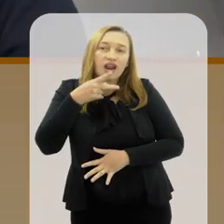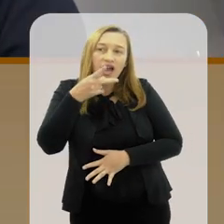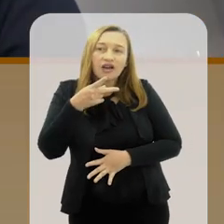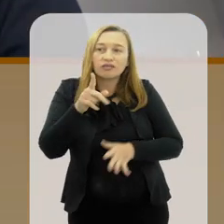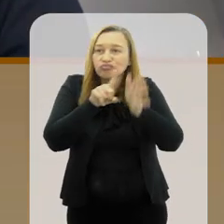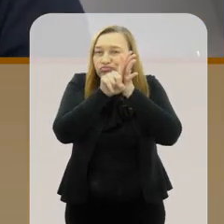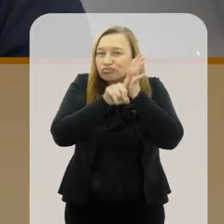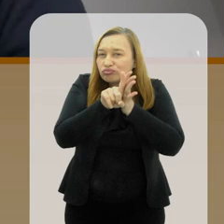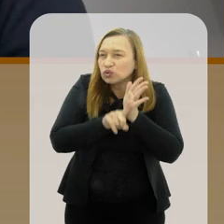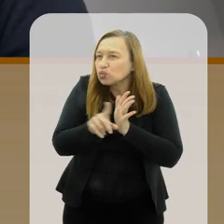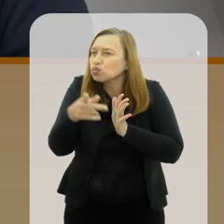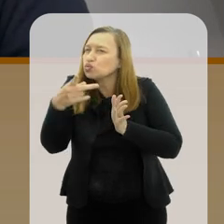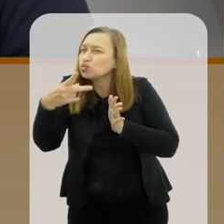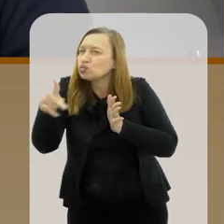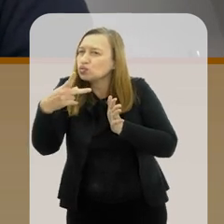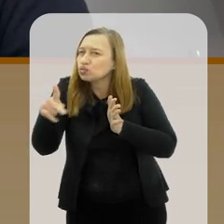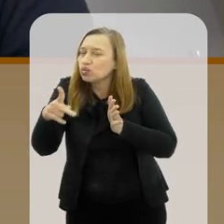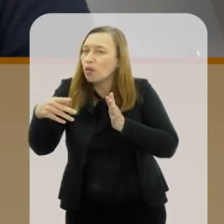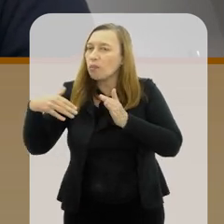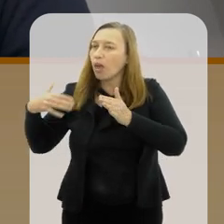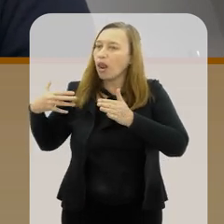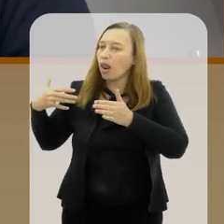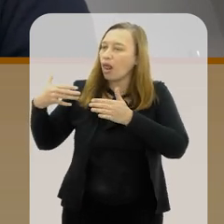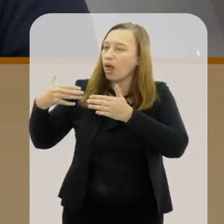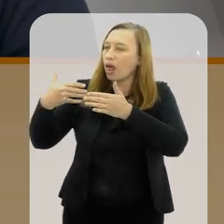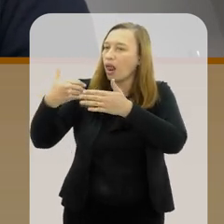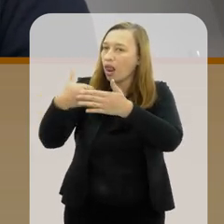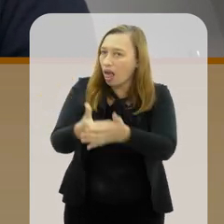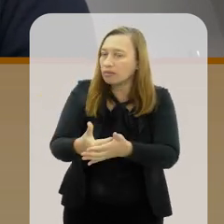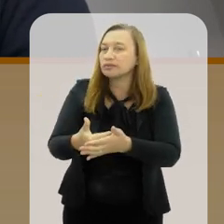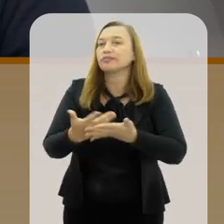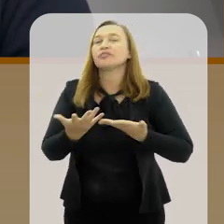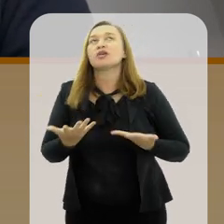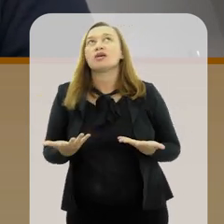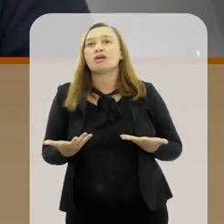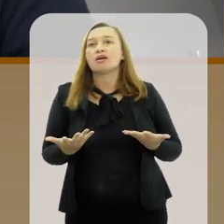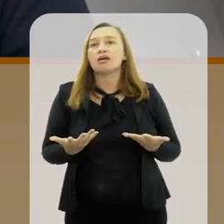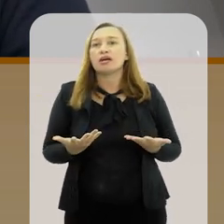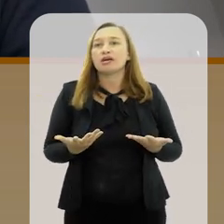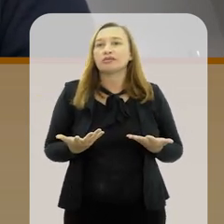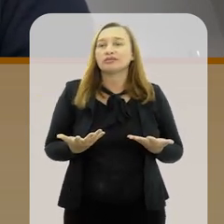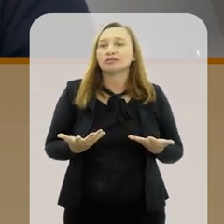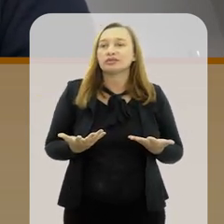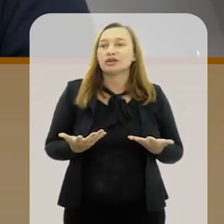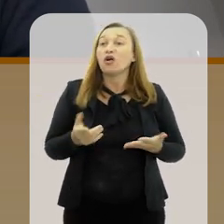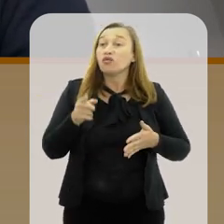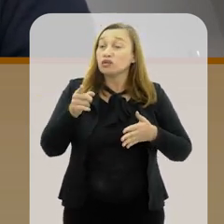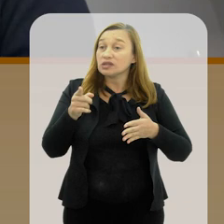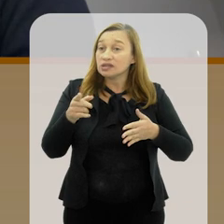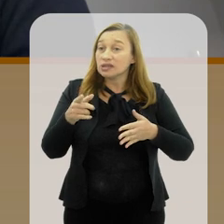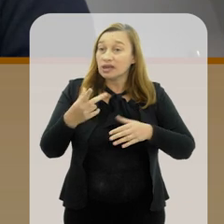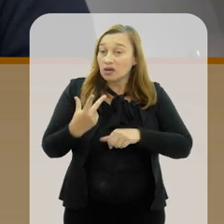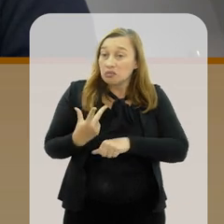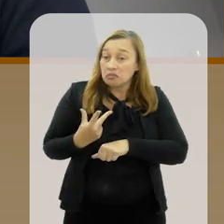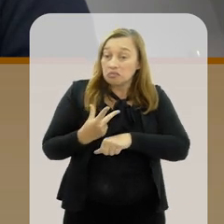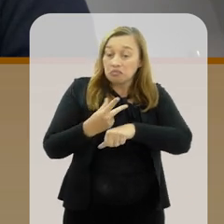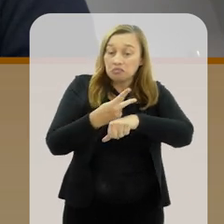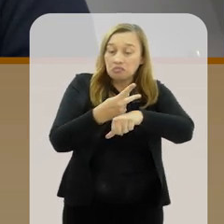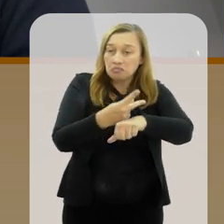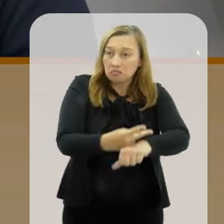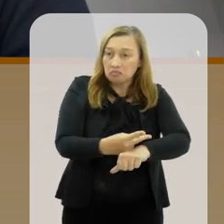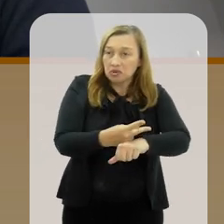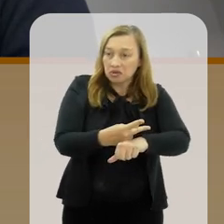um pouquinho sobre a sua pesquisa que ao longo dos anos acabou levando você a ganhar